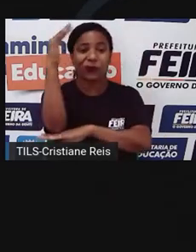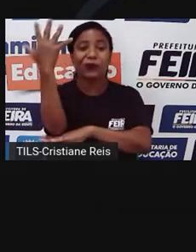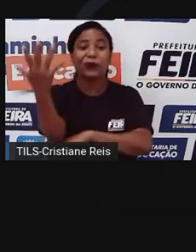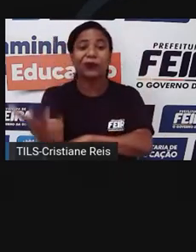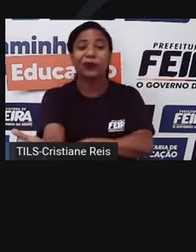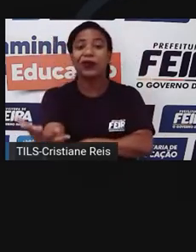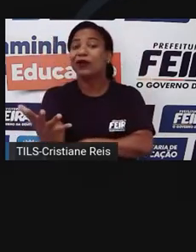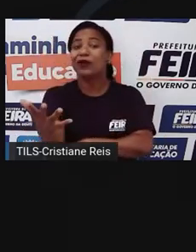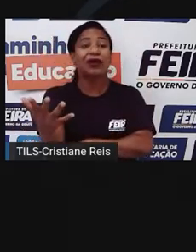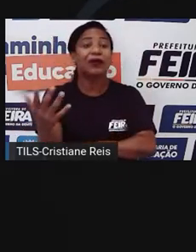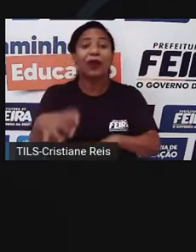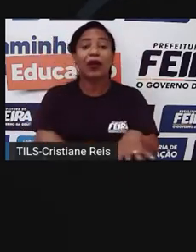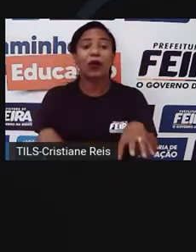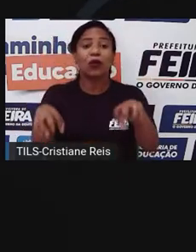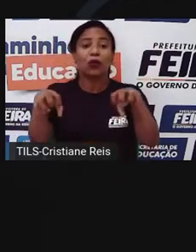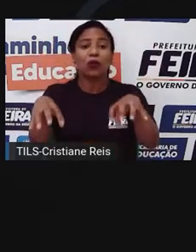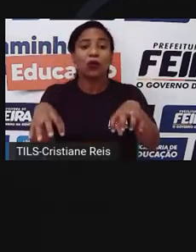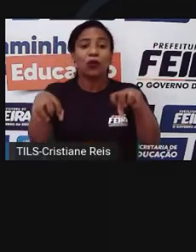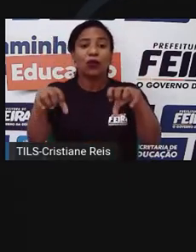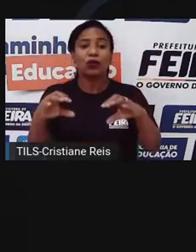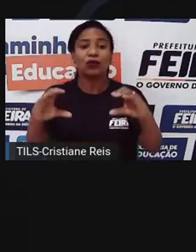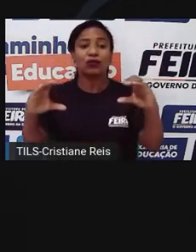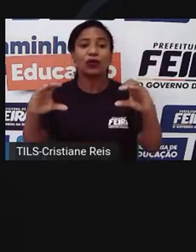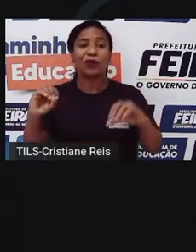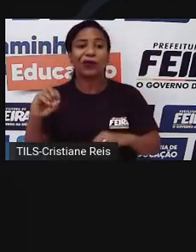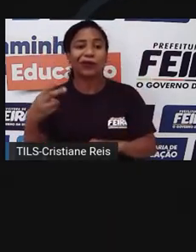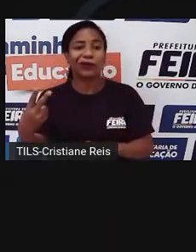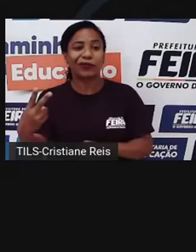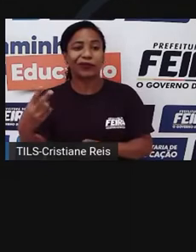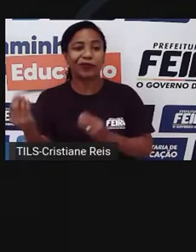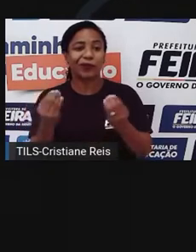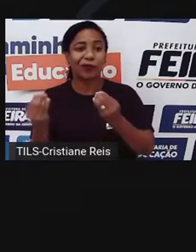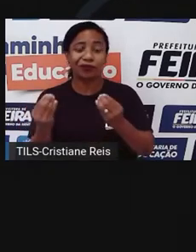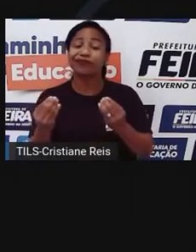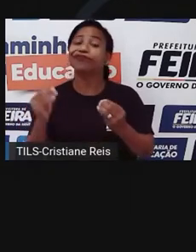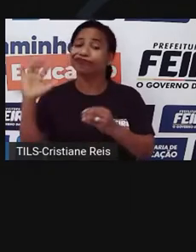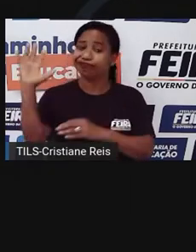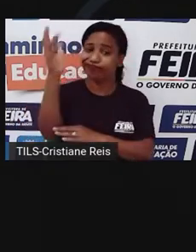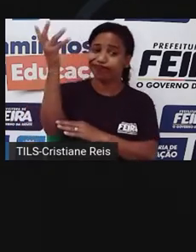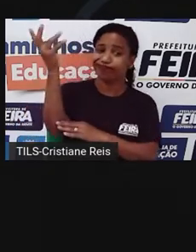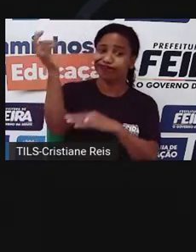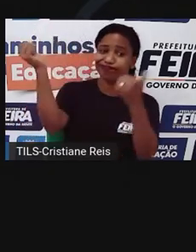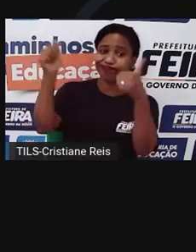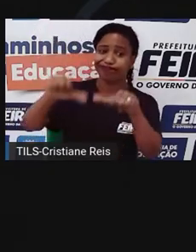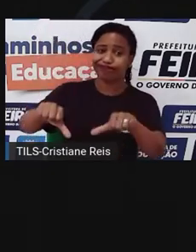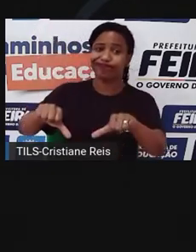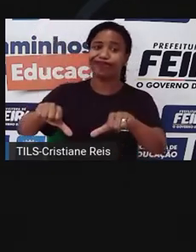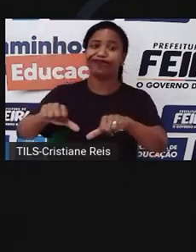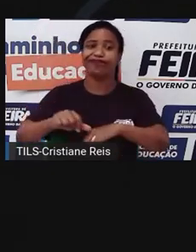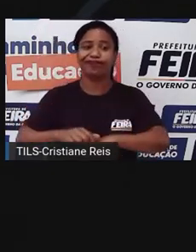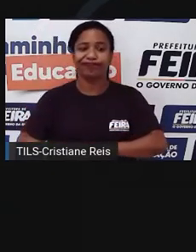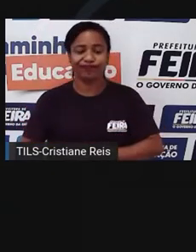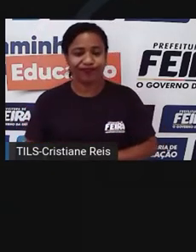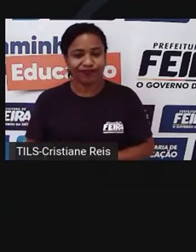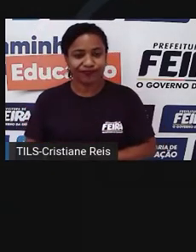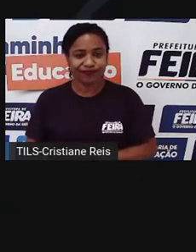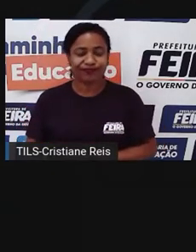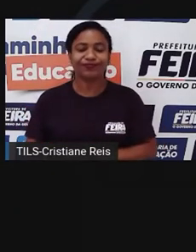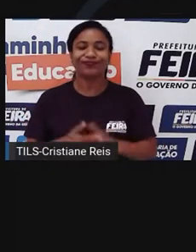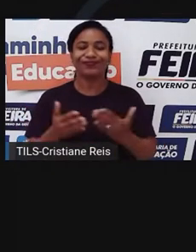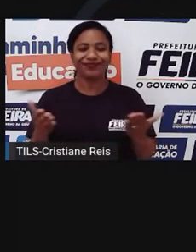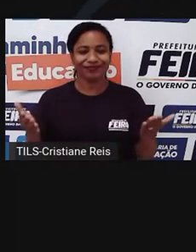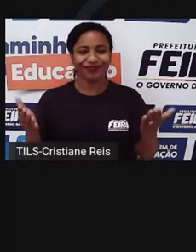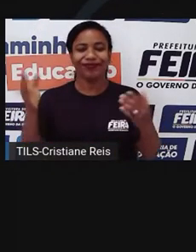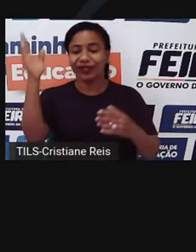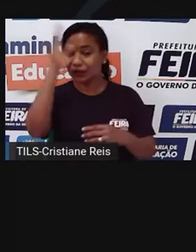agravando a já crítica situação das mudanças do clima do nosso planeta. O Brasil